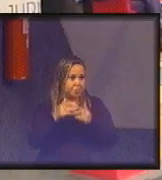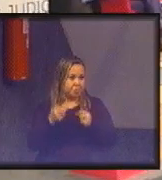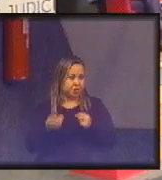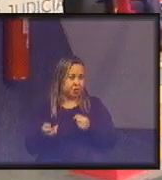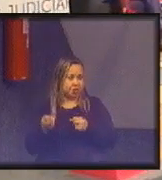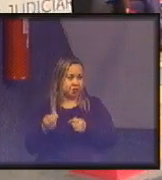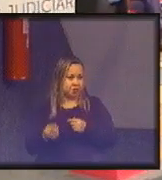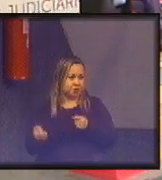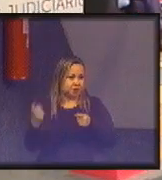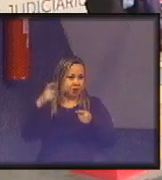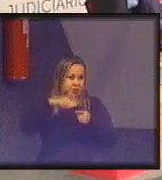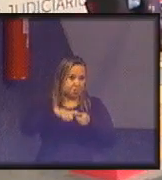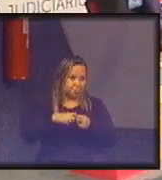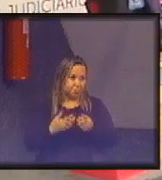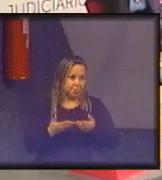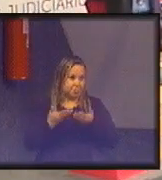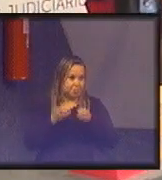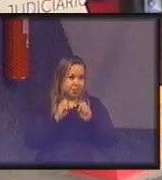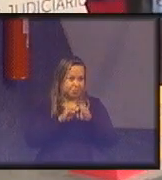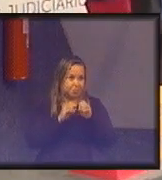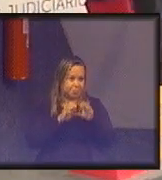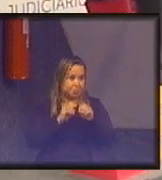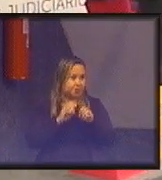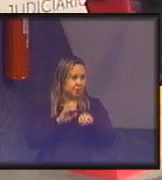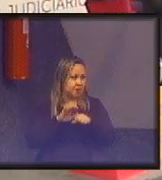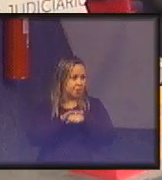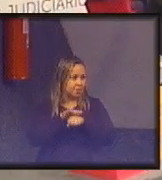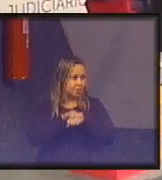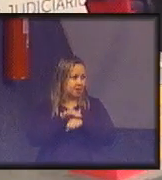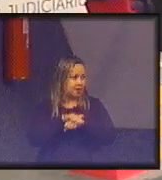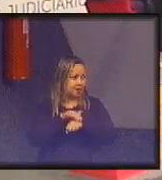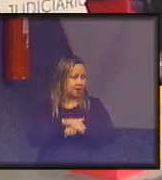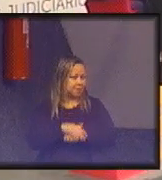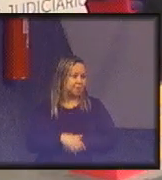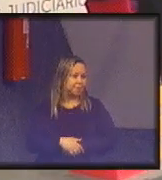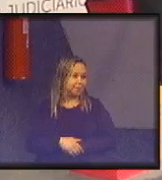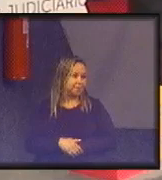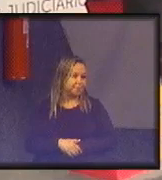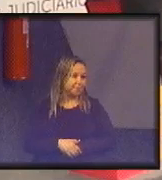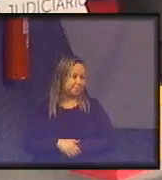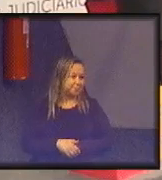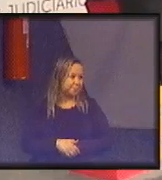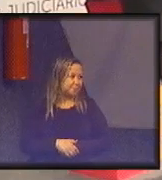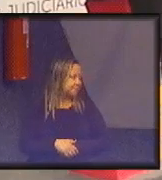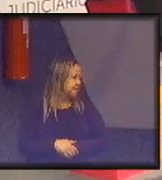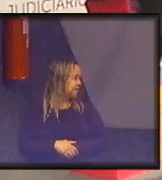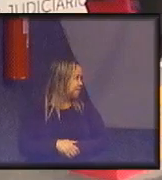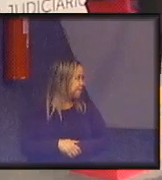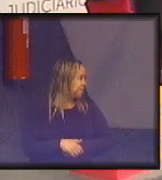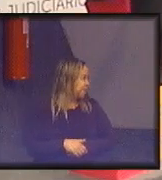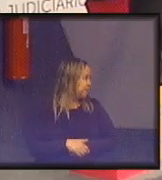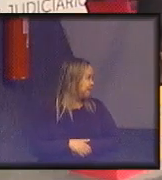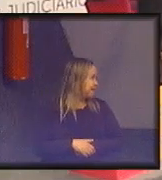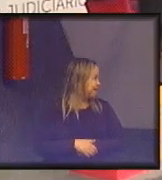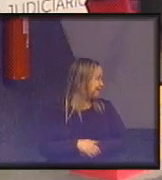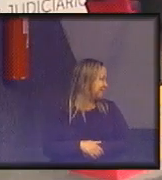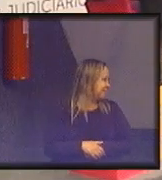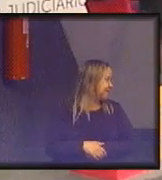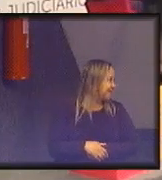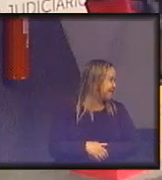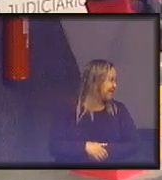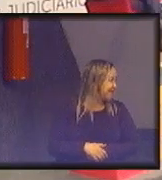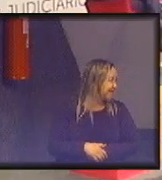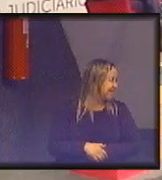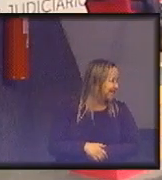é de dar aula à noite que o aluno fica com sono você chama o cara para ver se ele está acordado desculpa